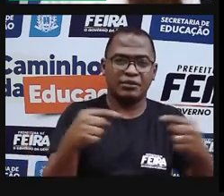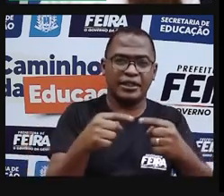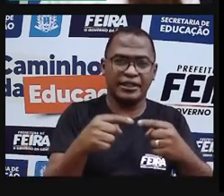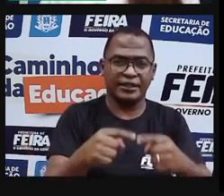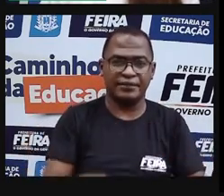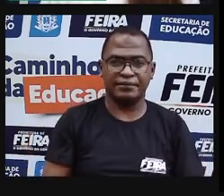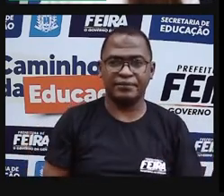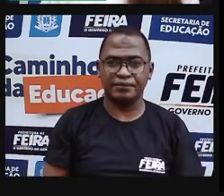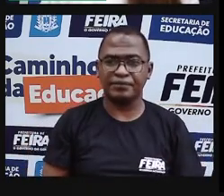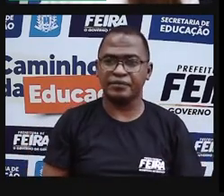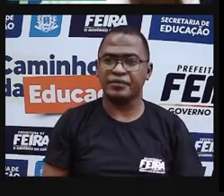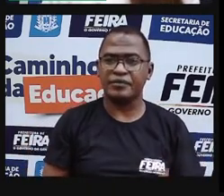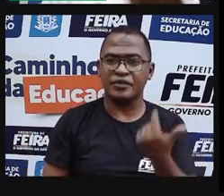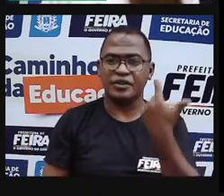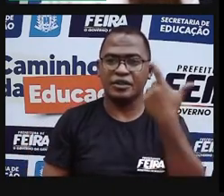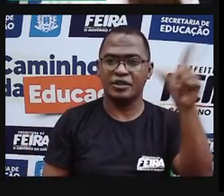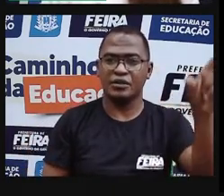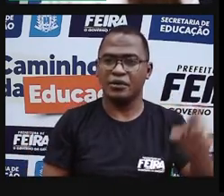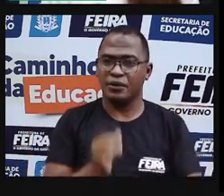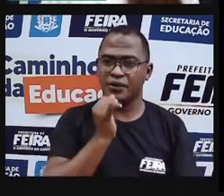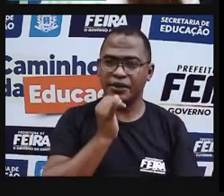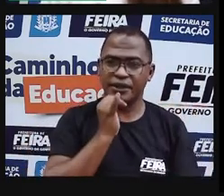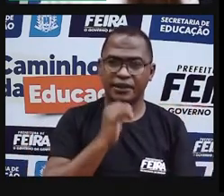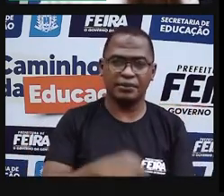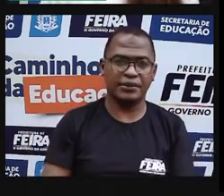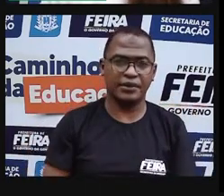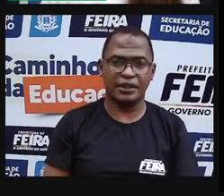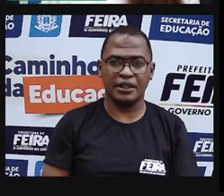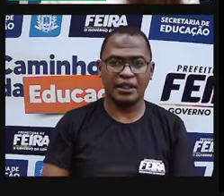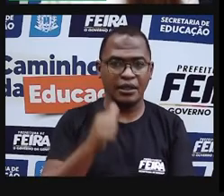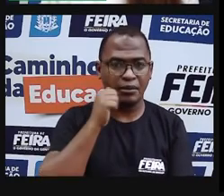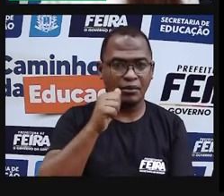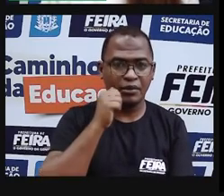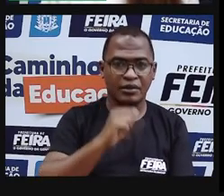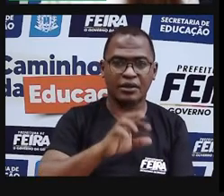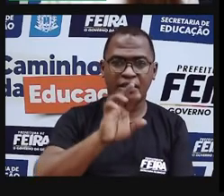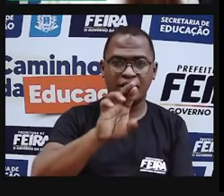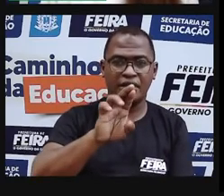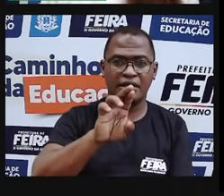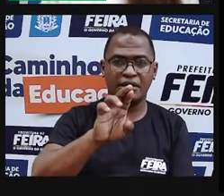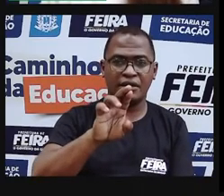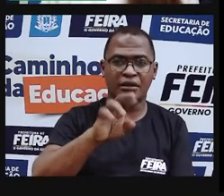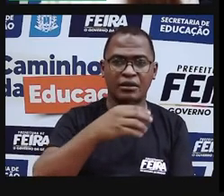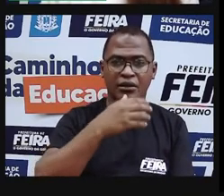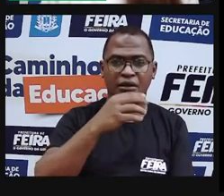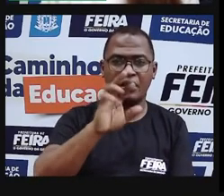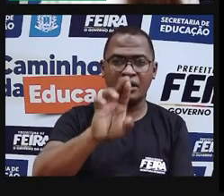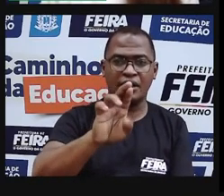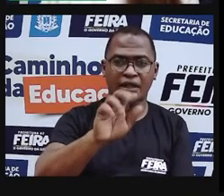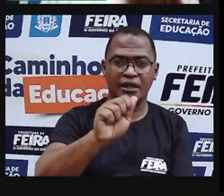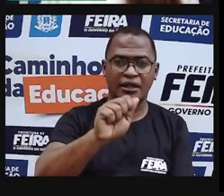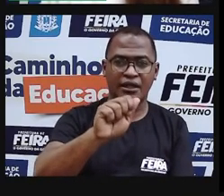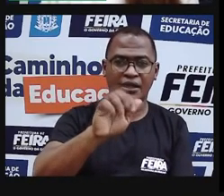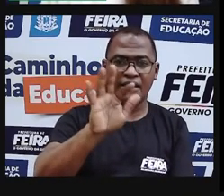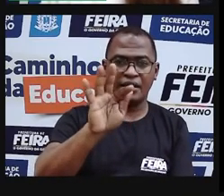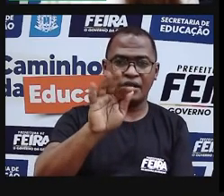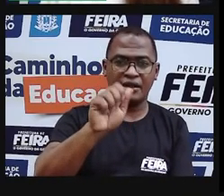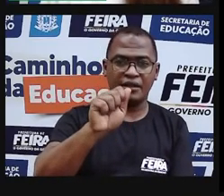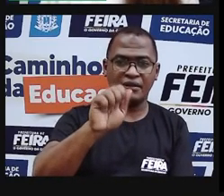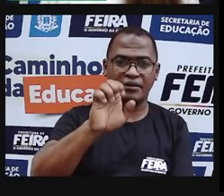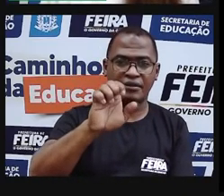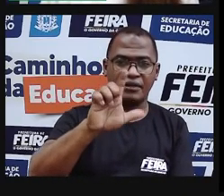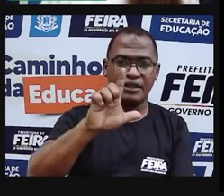A gente tem também o exemplo, né, de Rafael Melo, que é uma ilustradora pernambucana também,